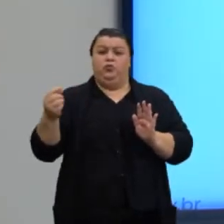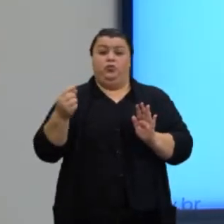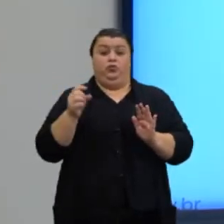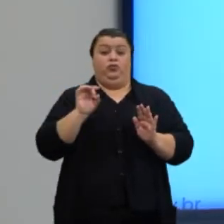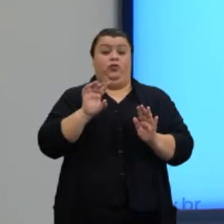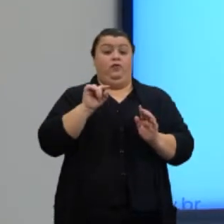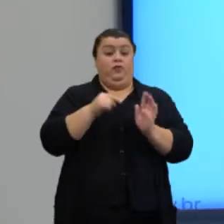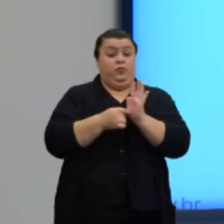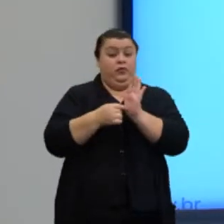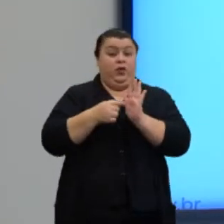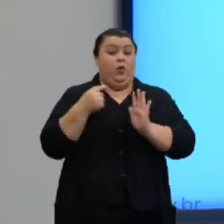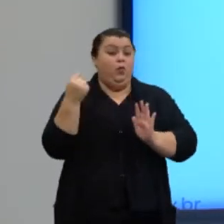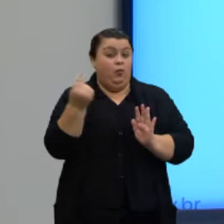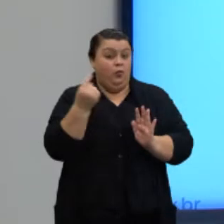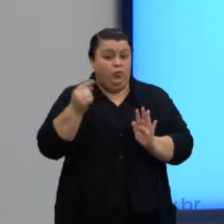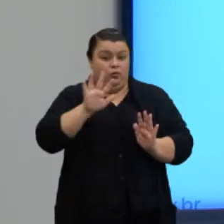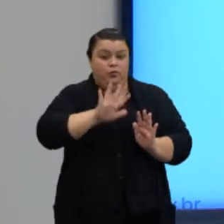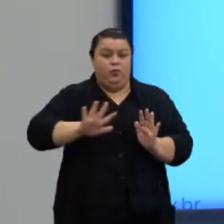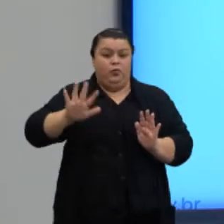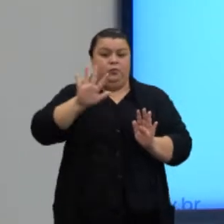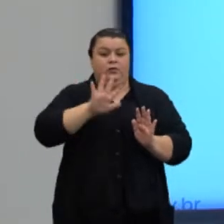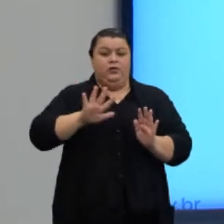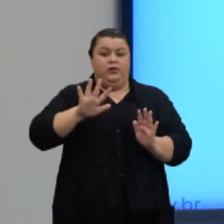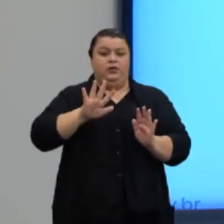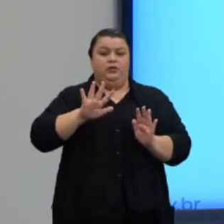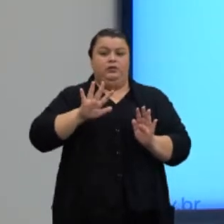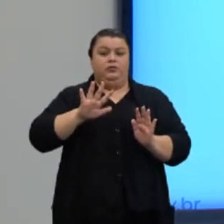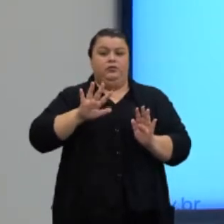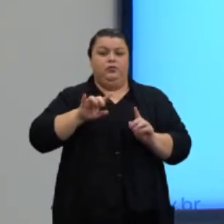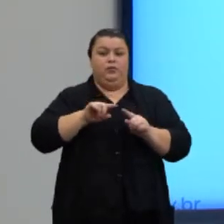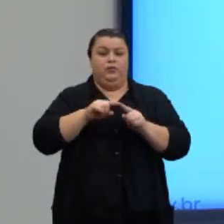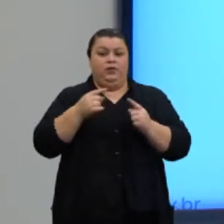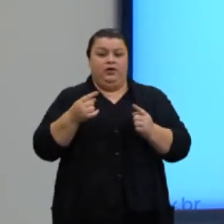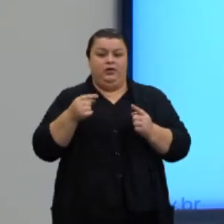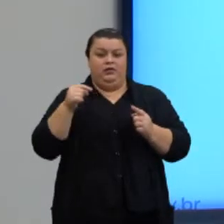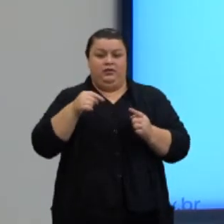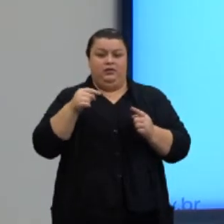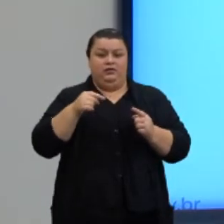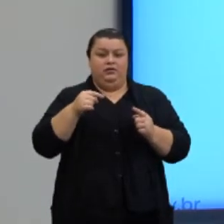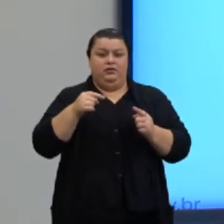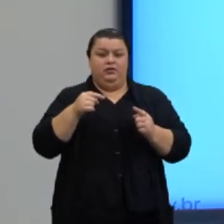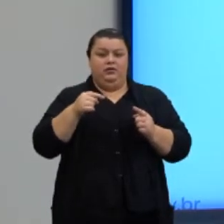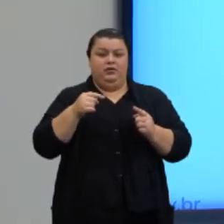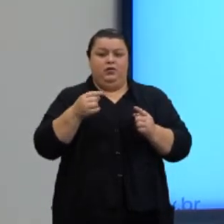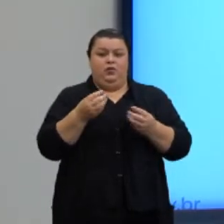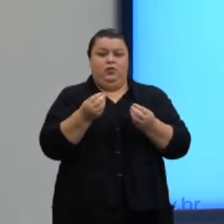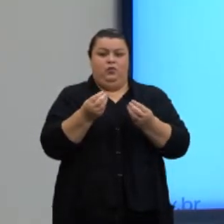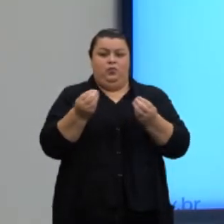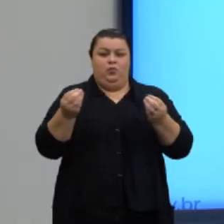eles são não colineares, né? Mas eles são colineares, determinam infinitos planos.